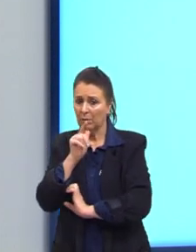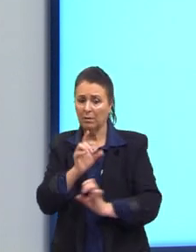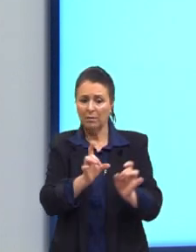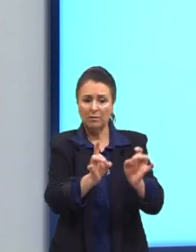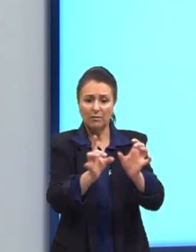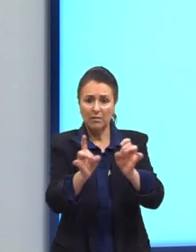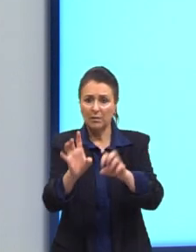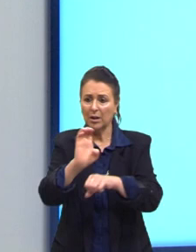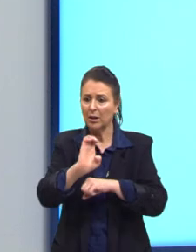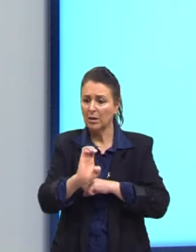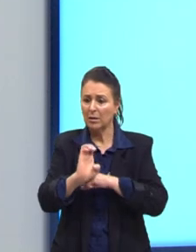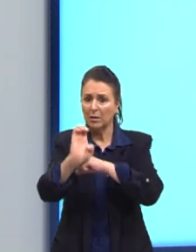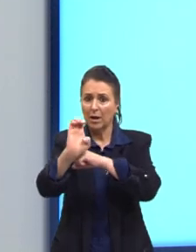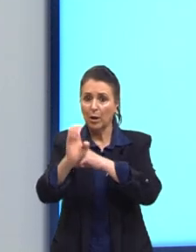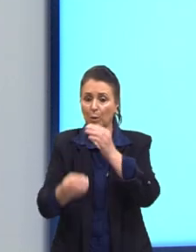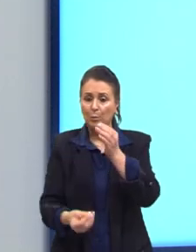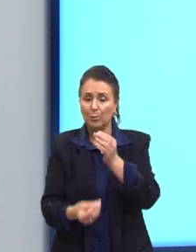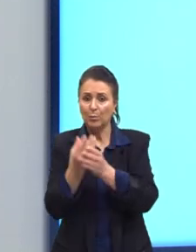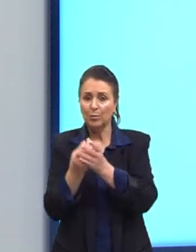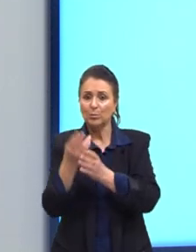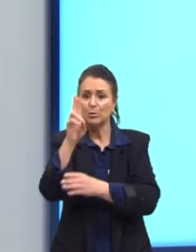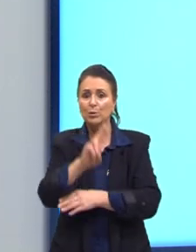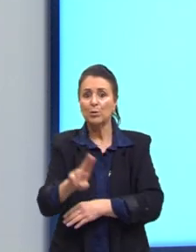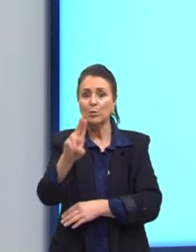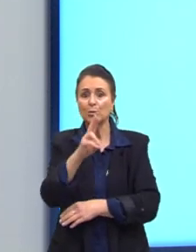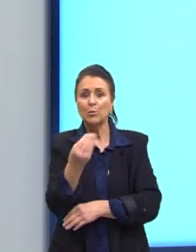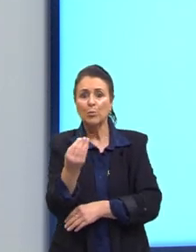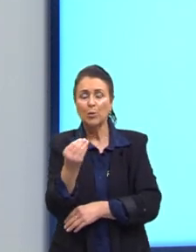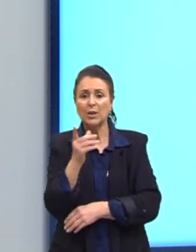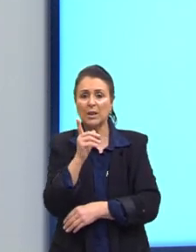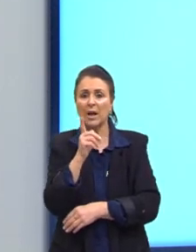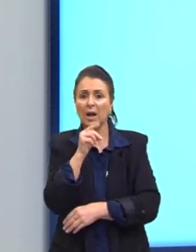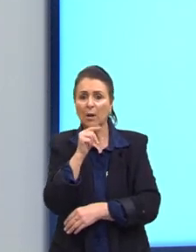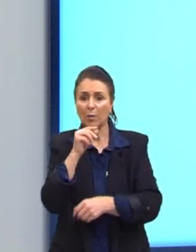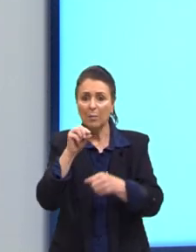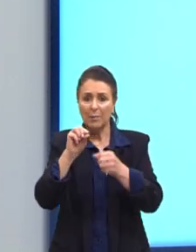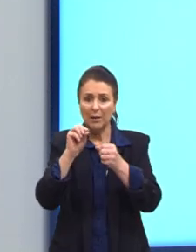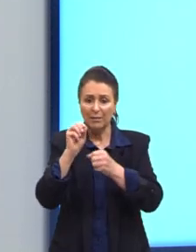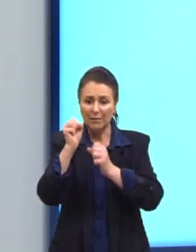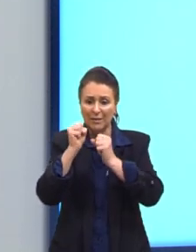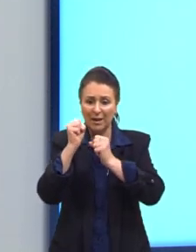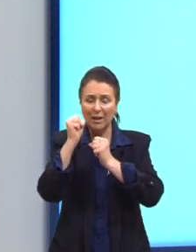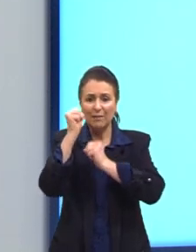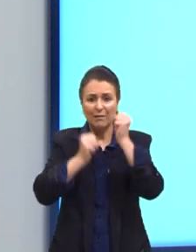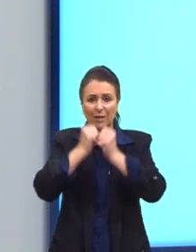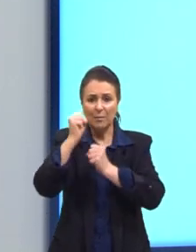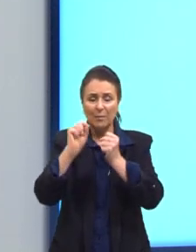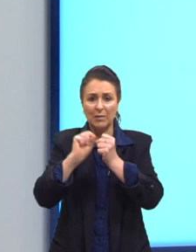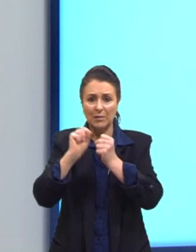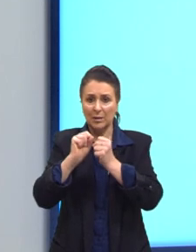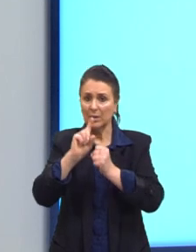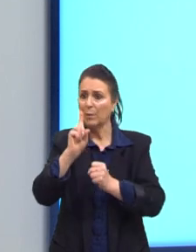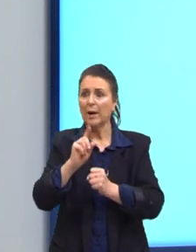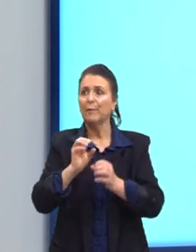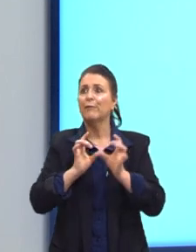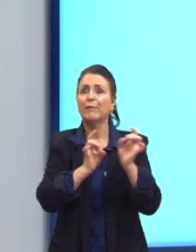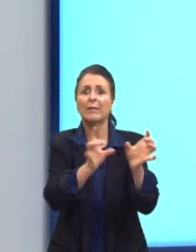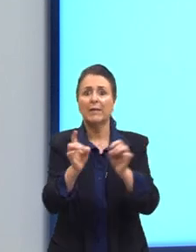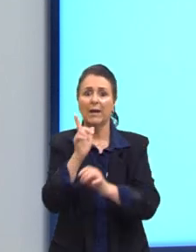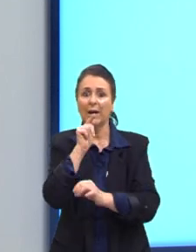aqueles produtos que consomem água e são exportados, não a exportação da água de forma direta.